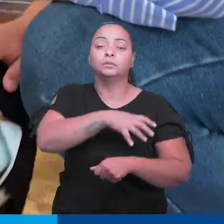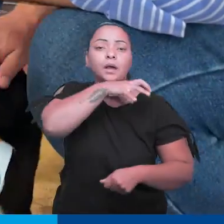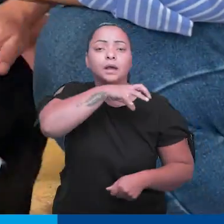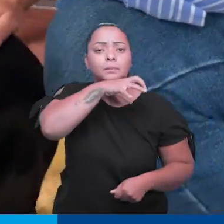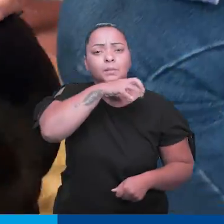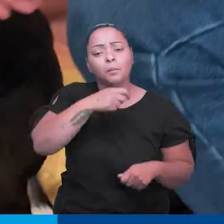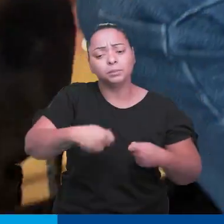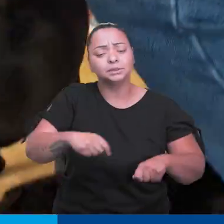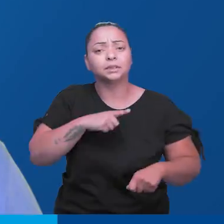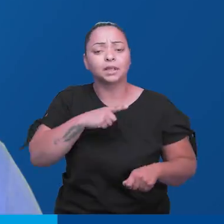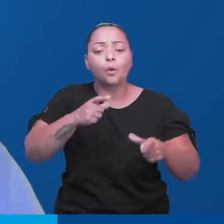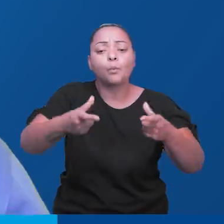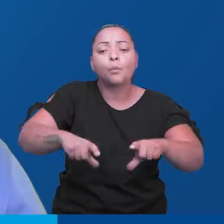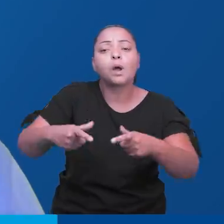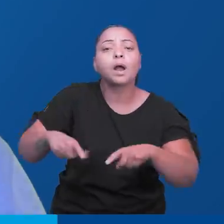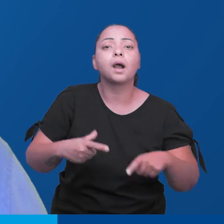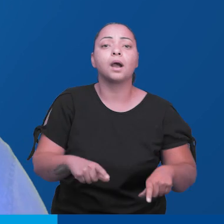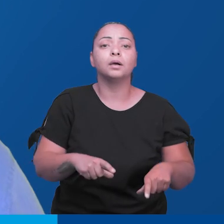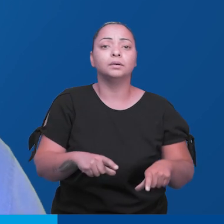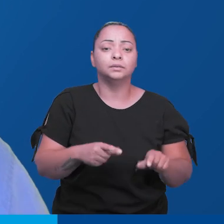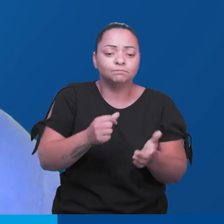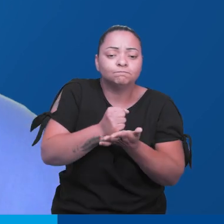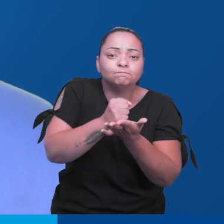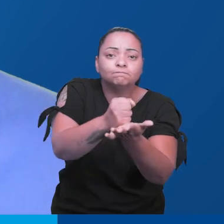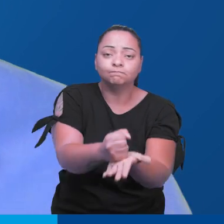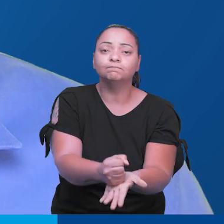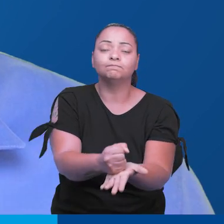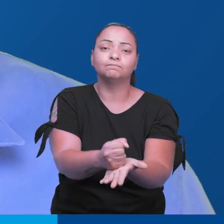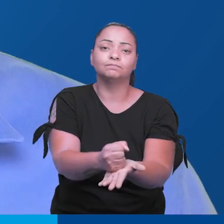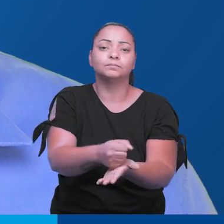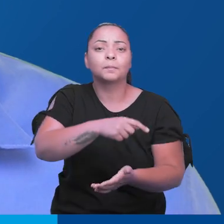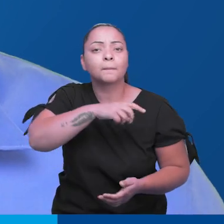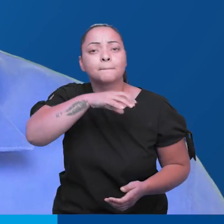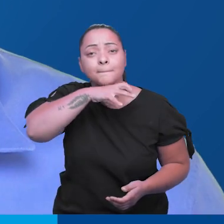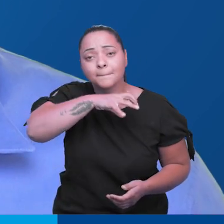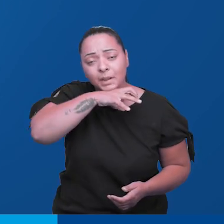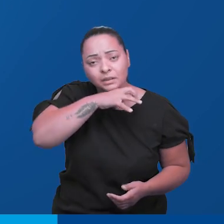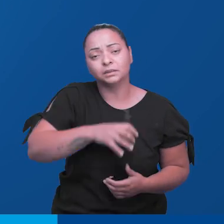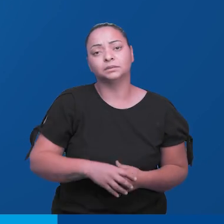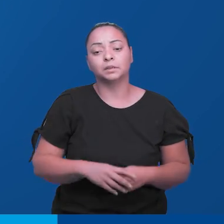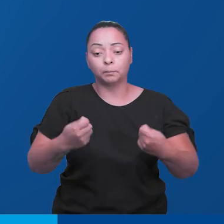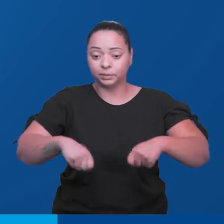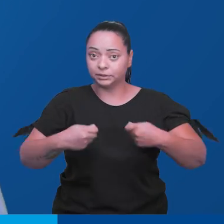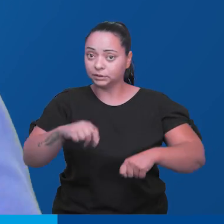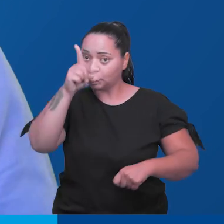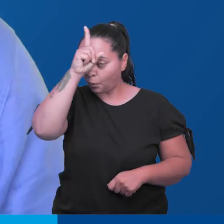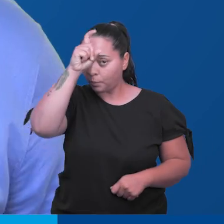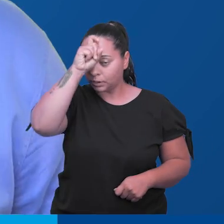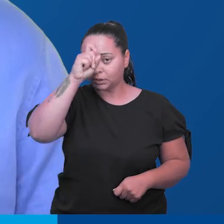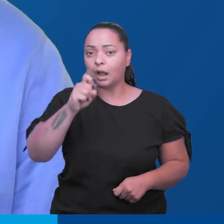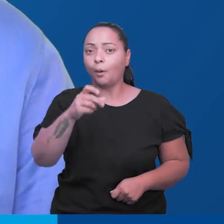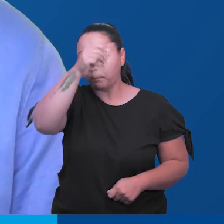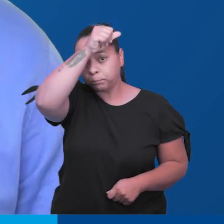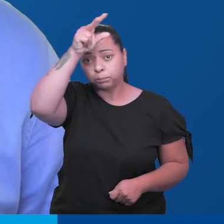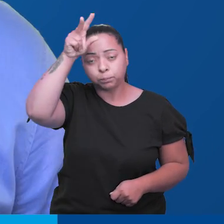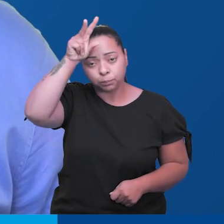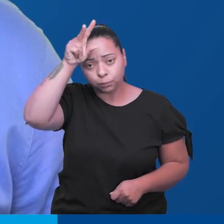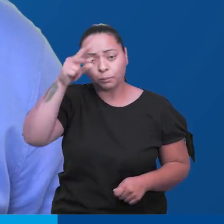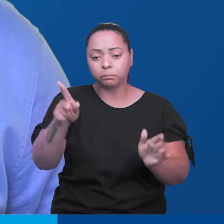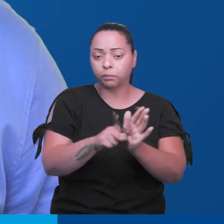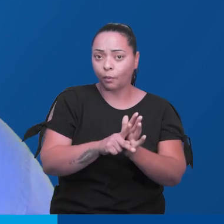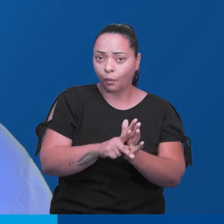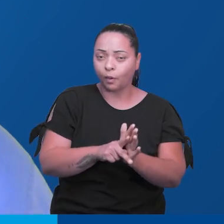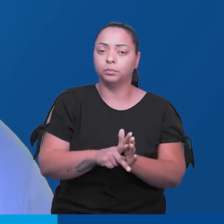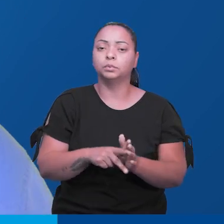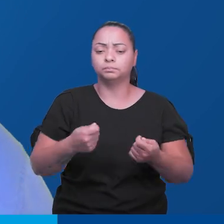precisam de cuidar. Nossos animais merecem um lugar onde possam ser atendidos com dignidade. Poços de Caldas precisa de um hospital público